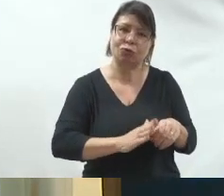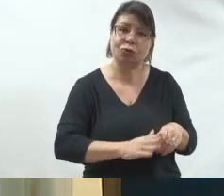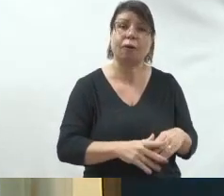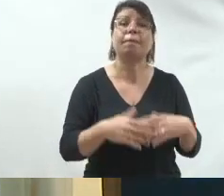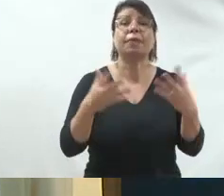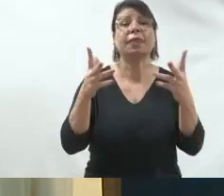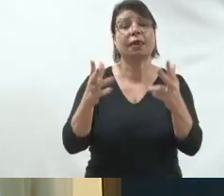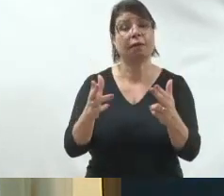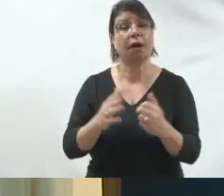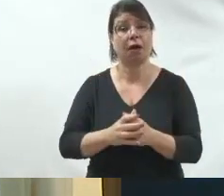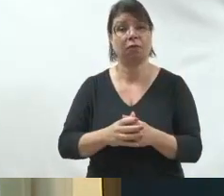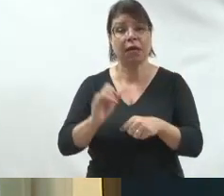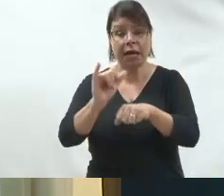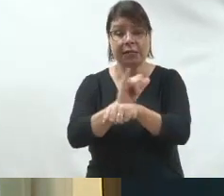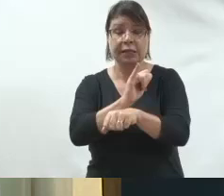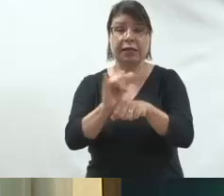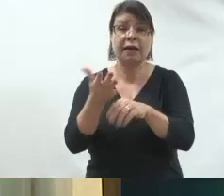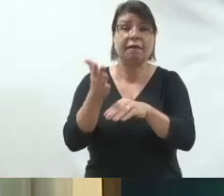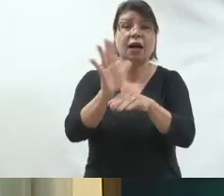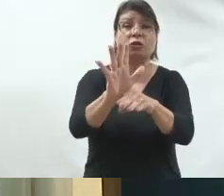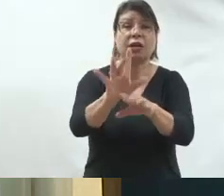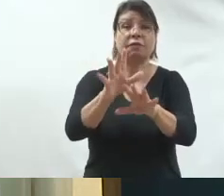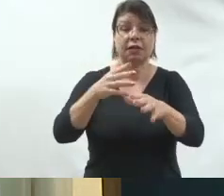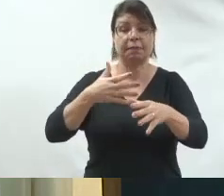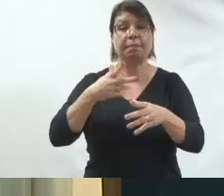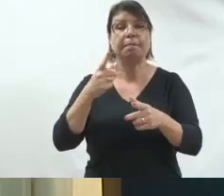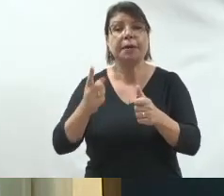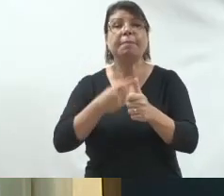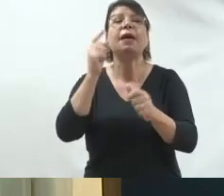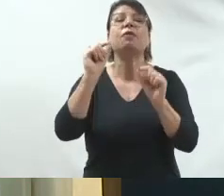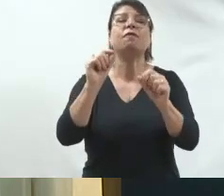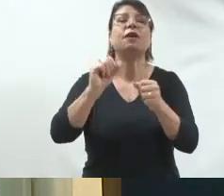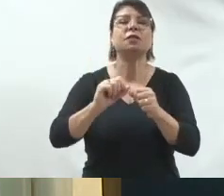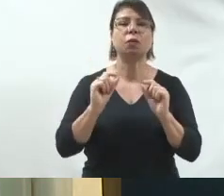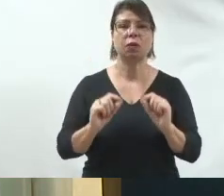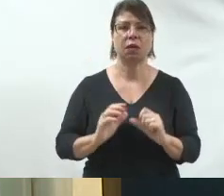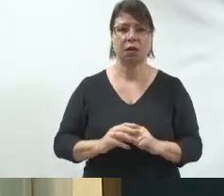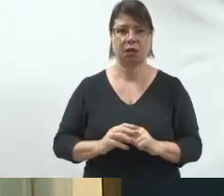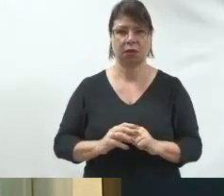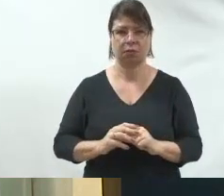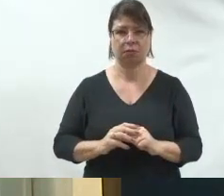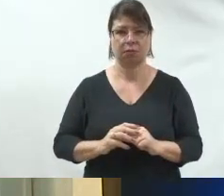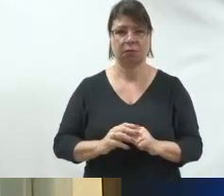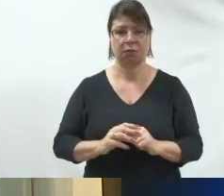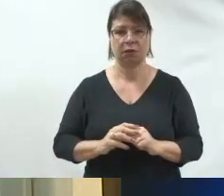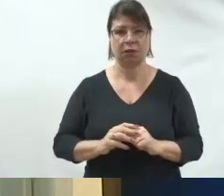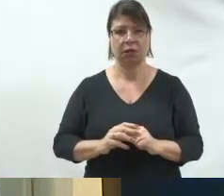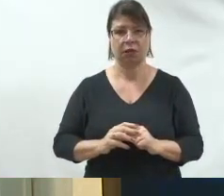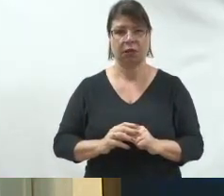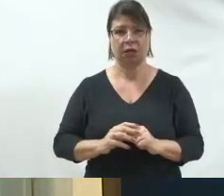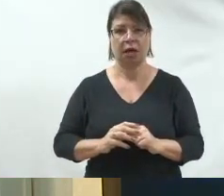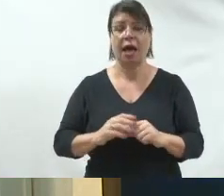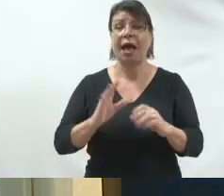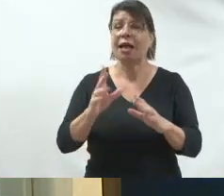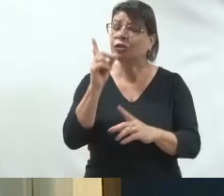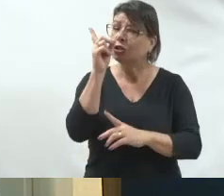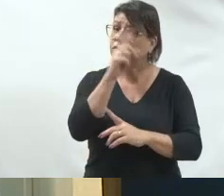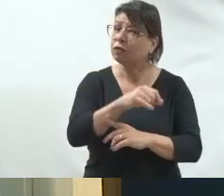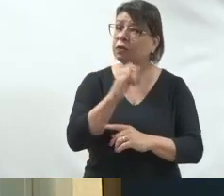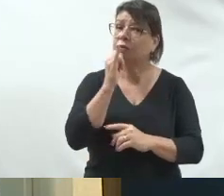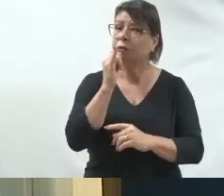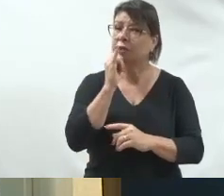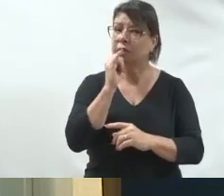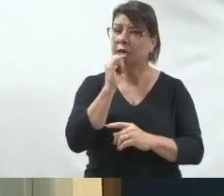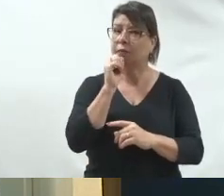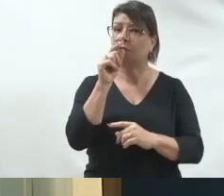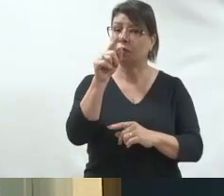aquilo que você deve fazer e aquilo que você não deve fazer. A política se dá muito bem com o não. É muito difícil você chegar para uma política e assim, olha, você precisa